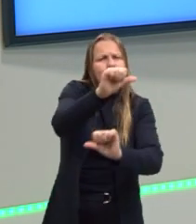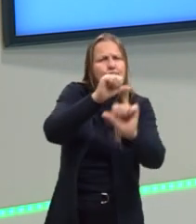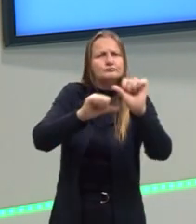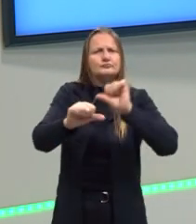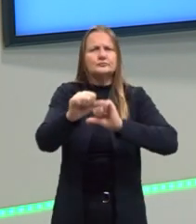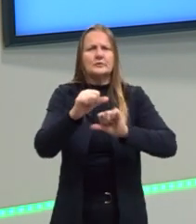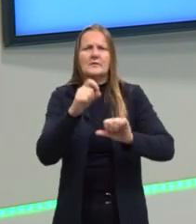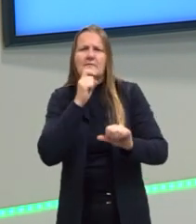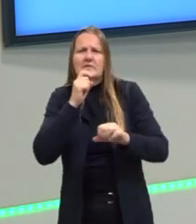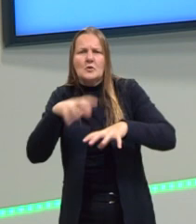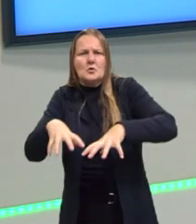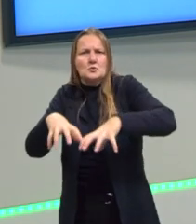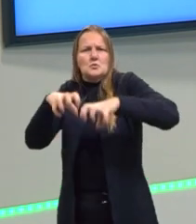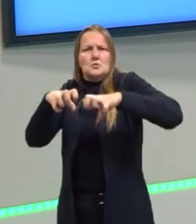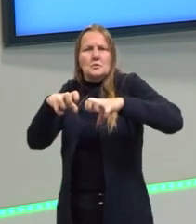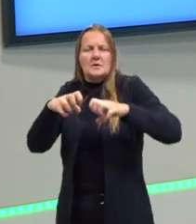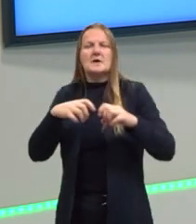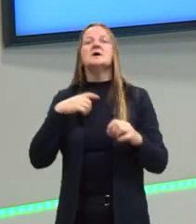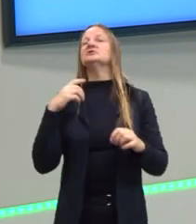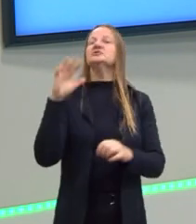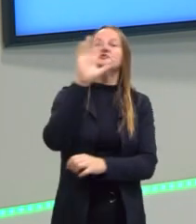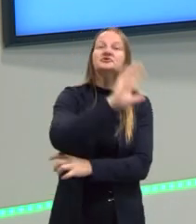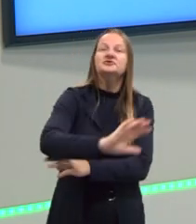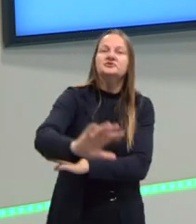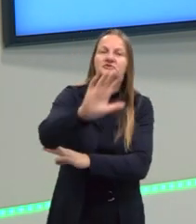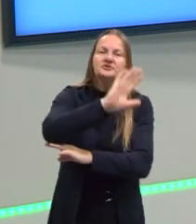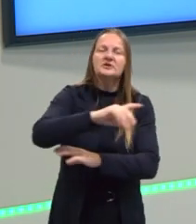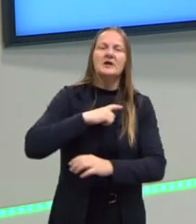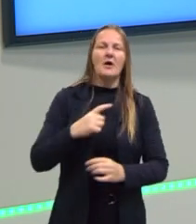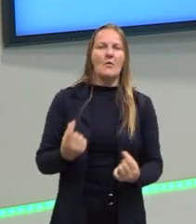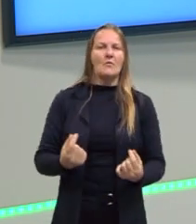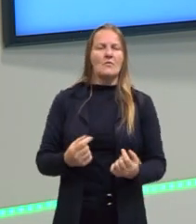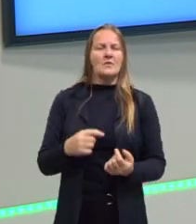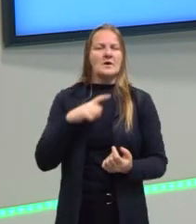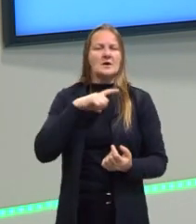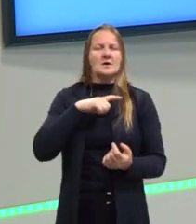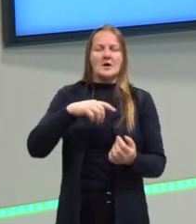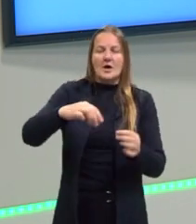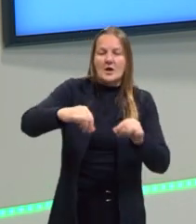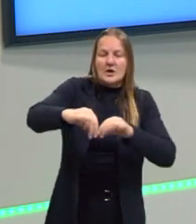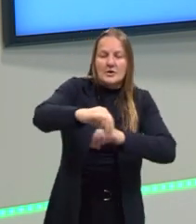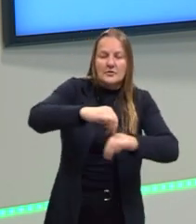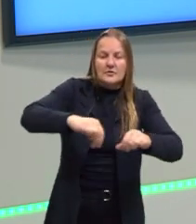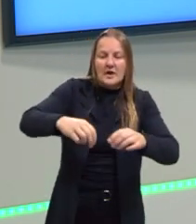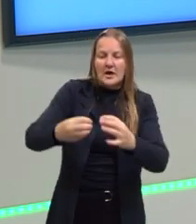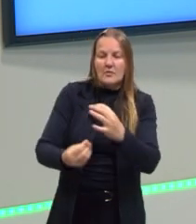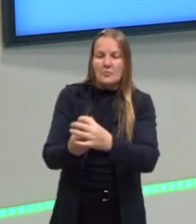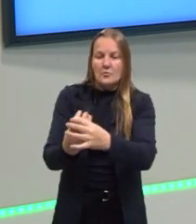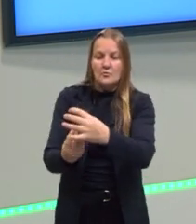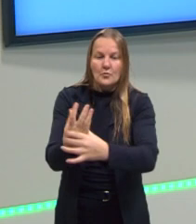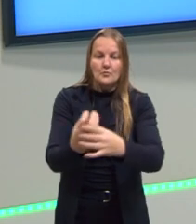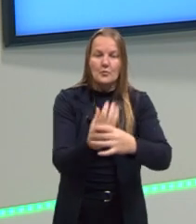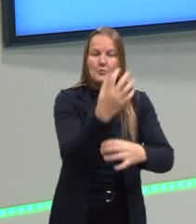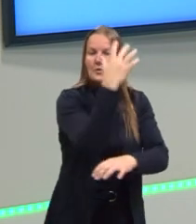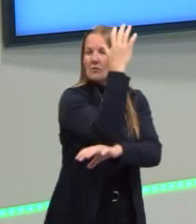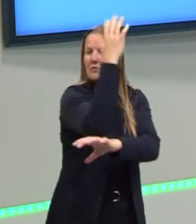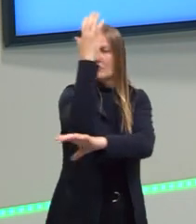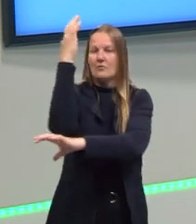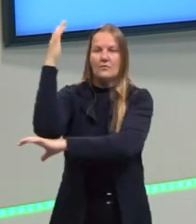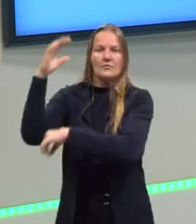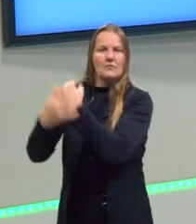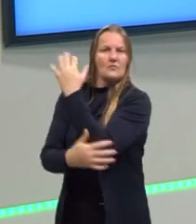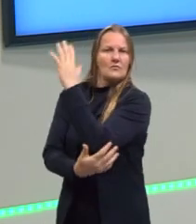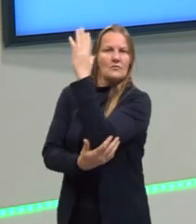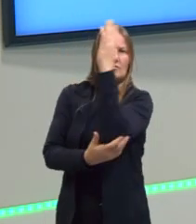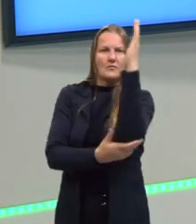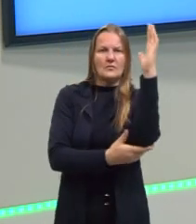mudanças ambientais. Não um ambiente que era rico em plantas, por exemplo, em árvores, florestas e